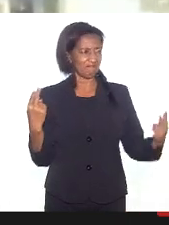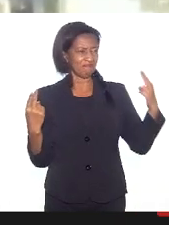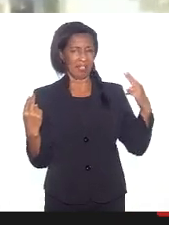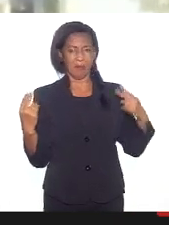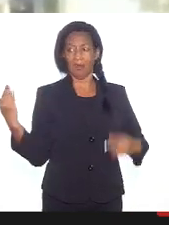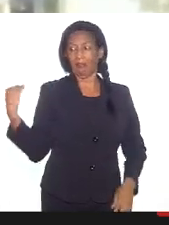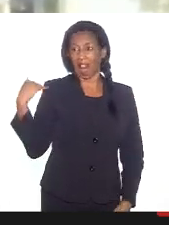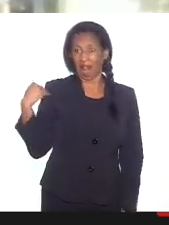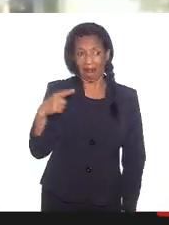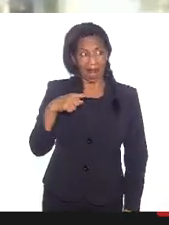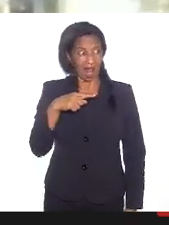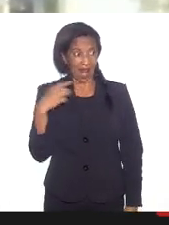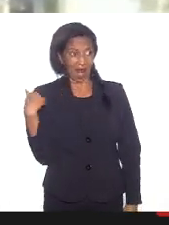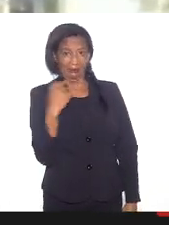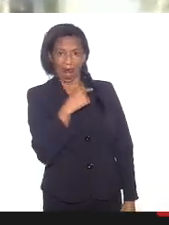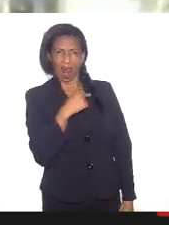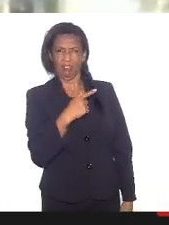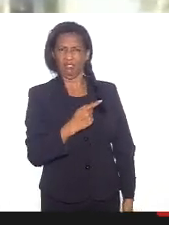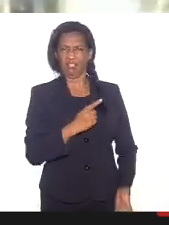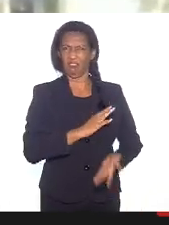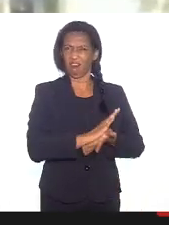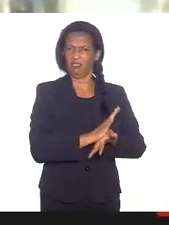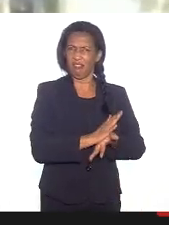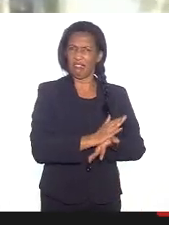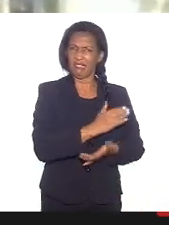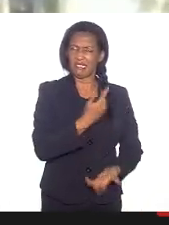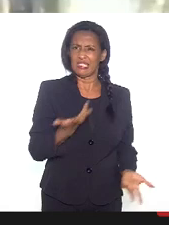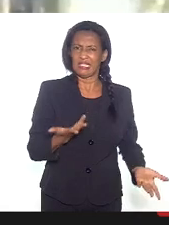é ruim. Isso é racismo. Religiência me fere.